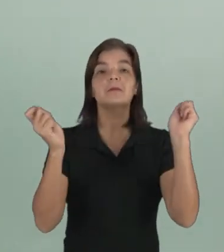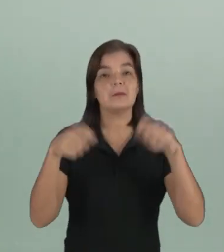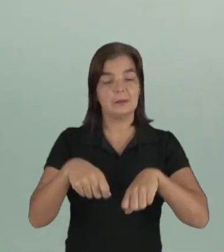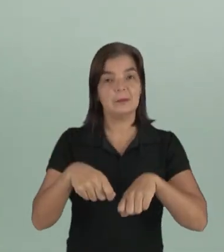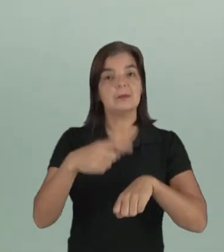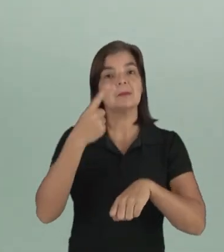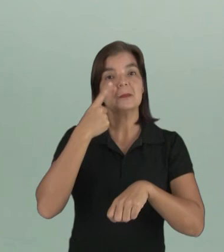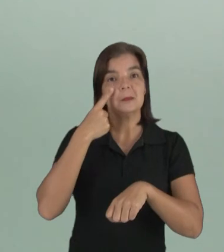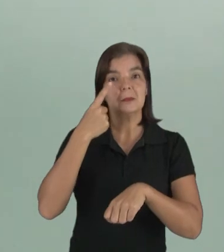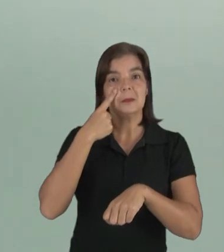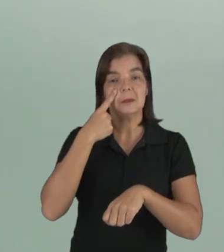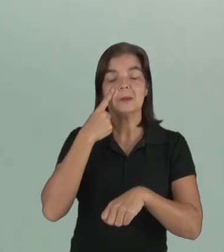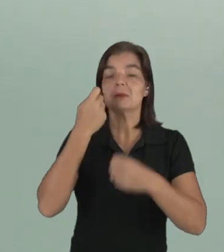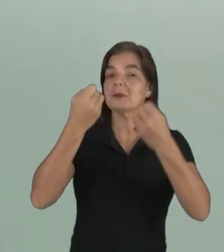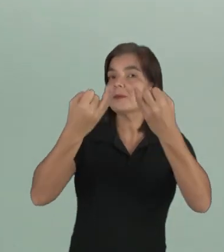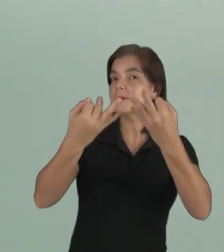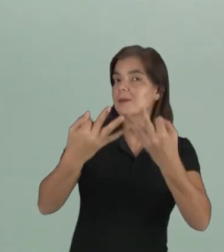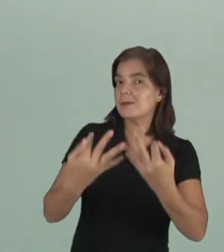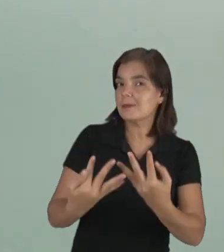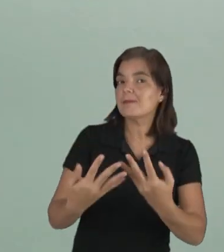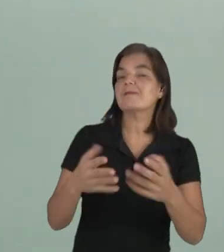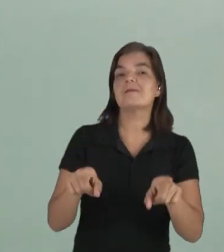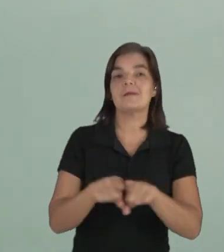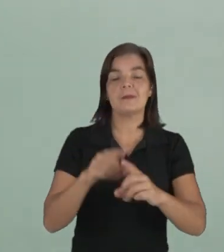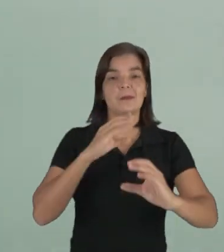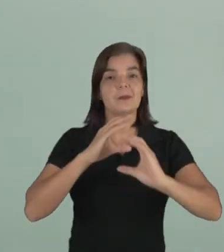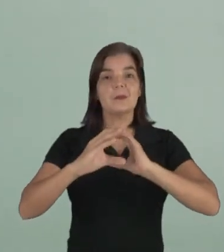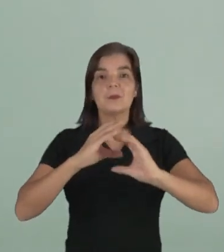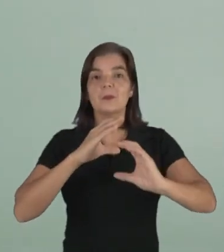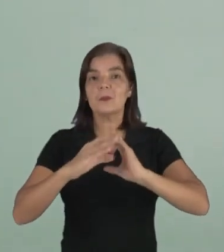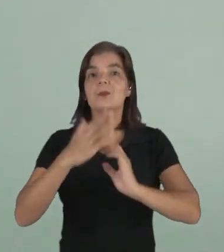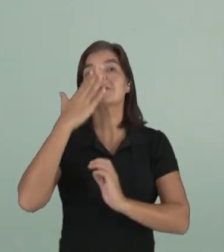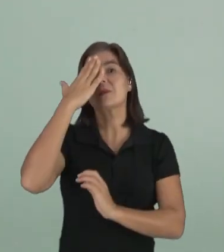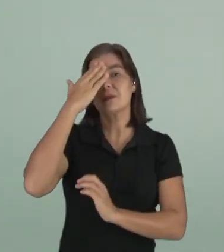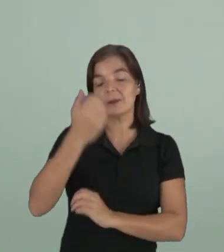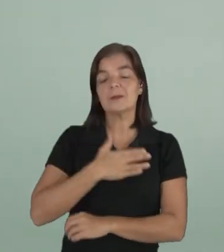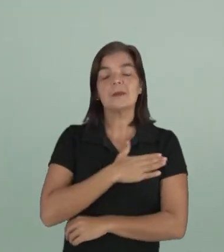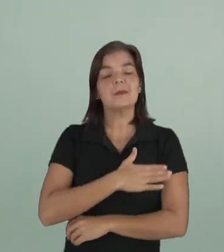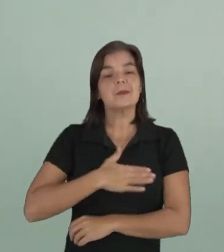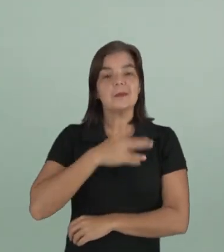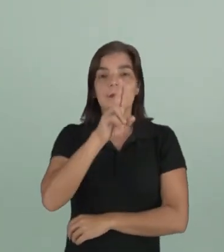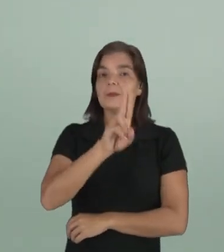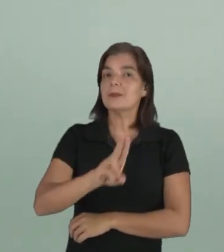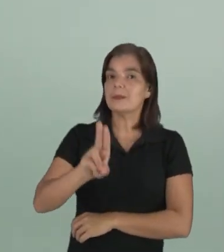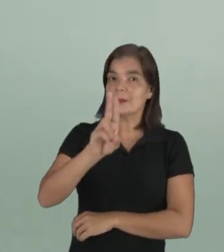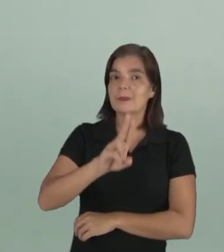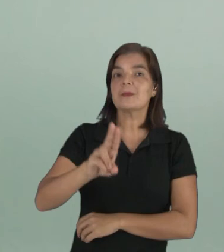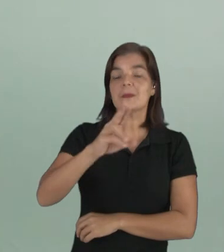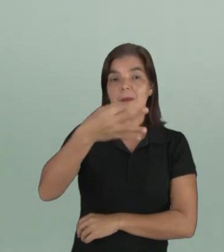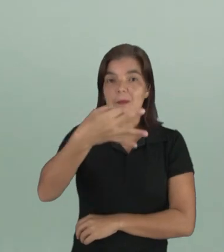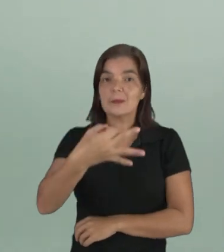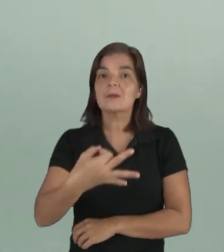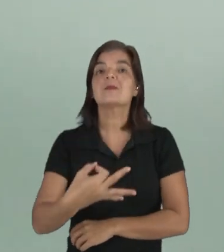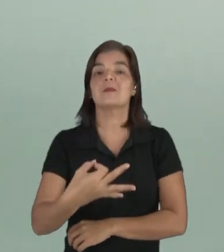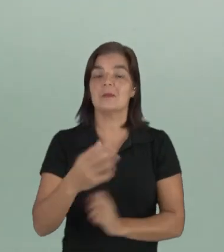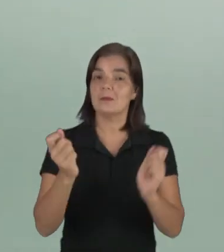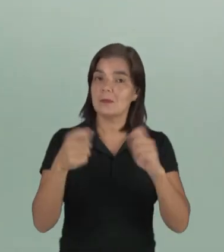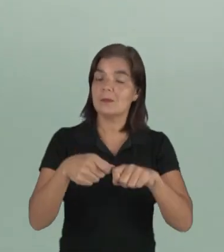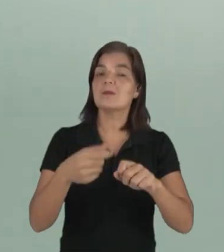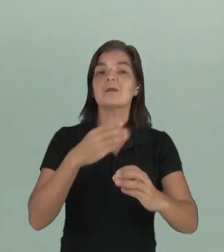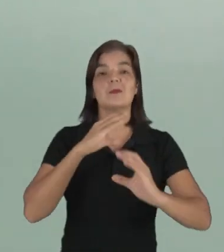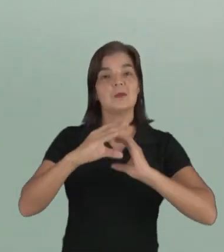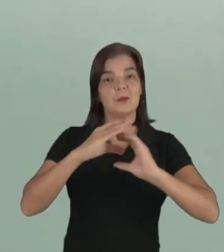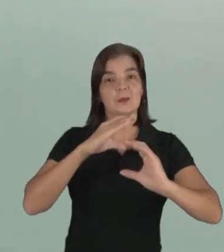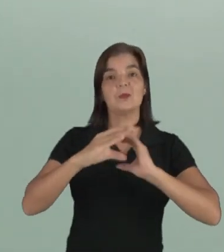passear, como a gente diz, com a comunicação ao seu bel prazer, utilizá-la da melhor forma para que a